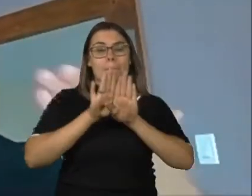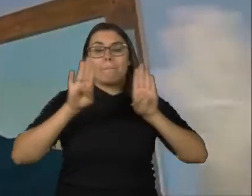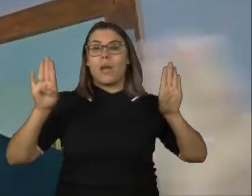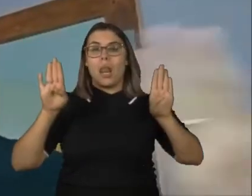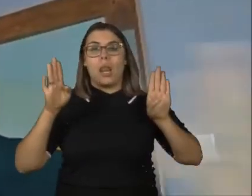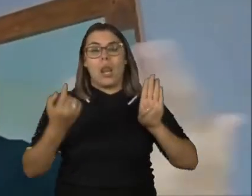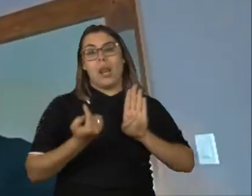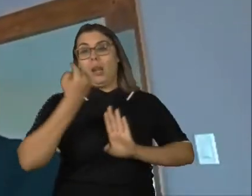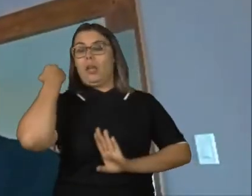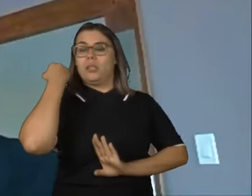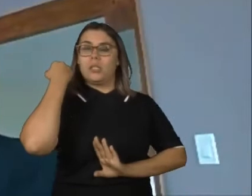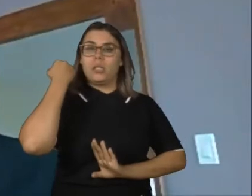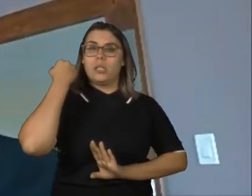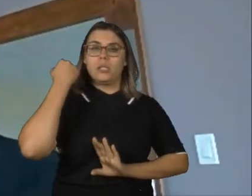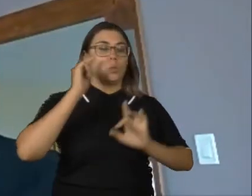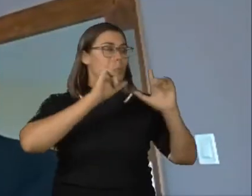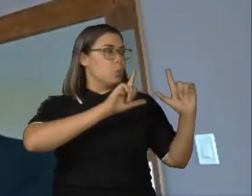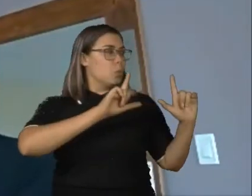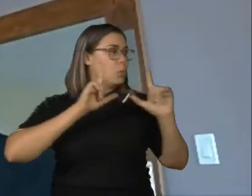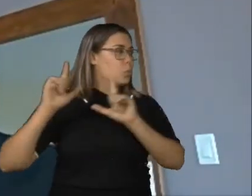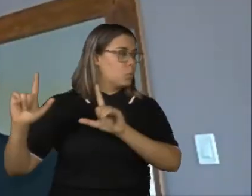quadros e espelhos.